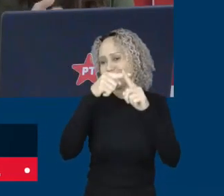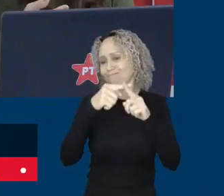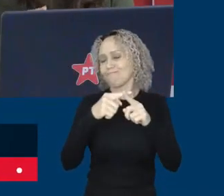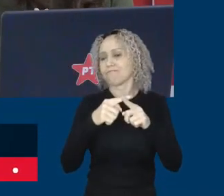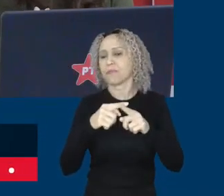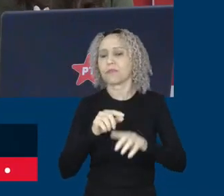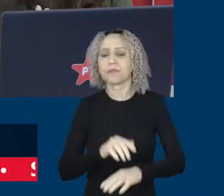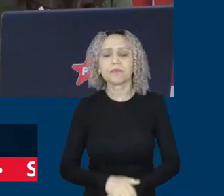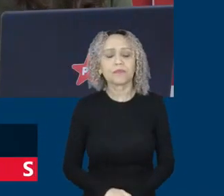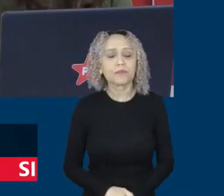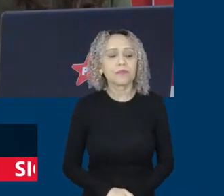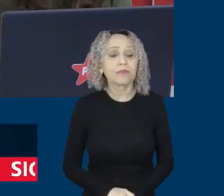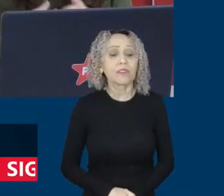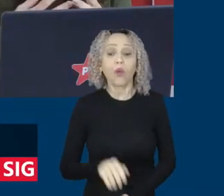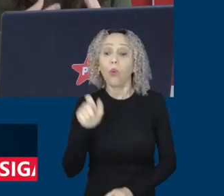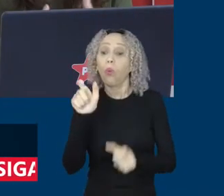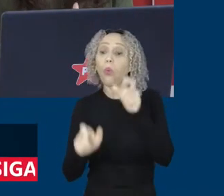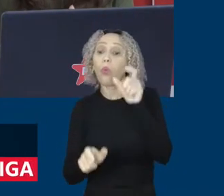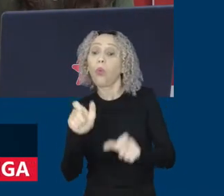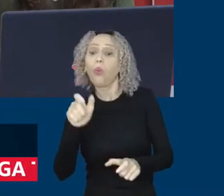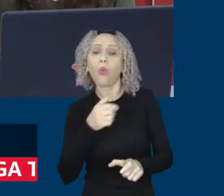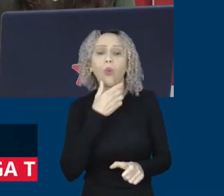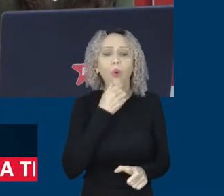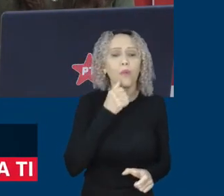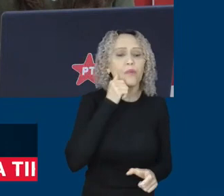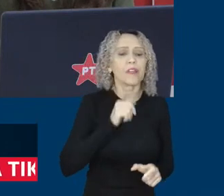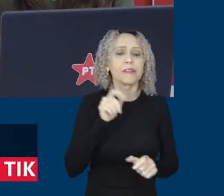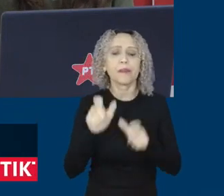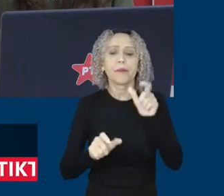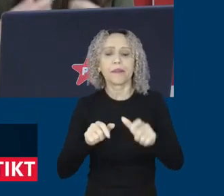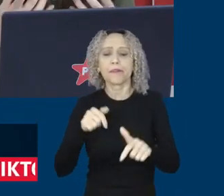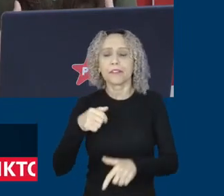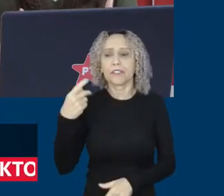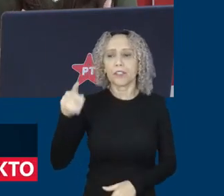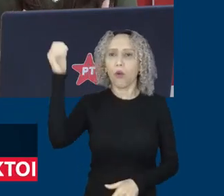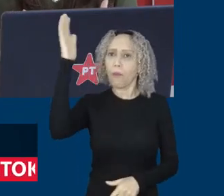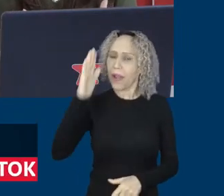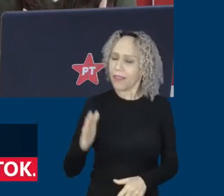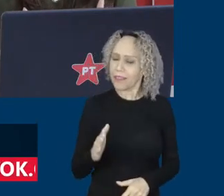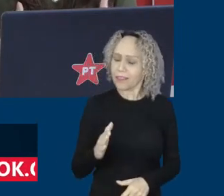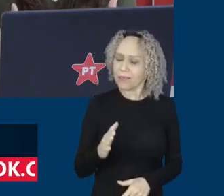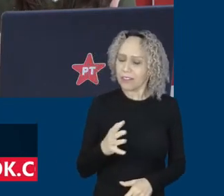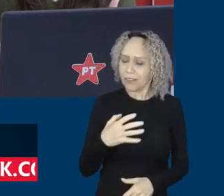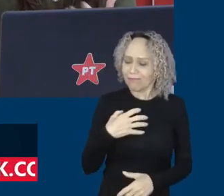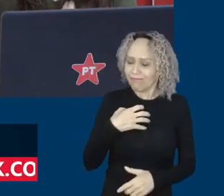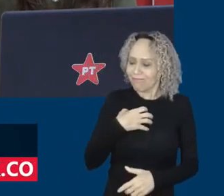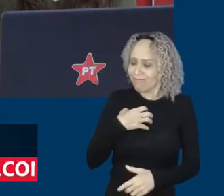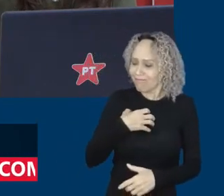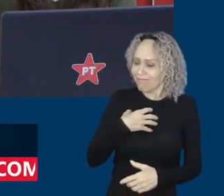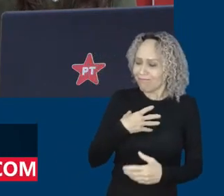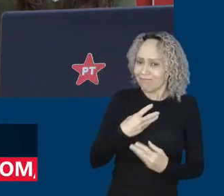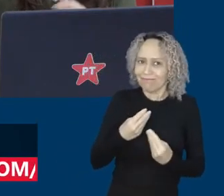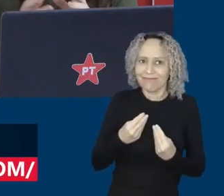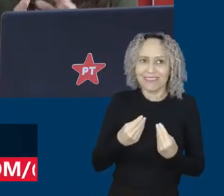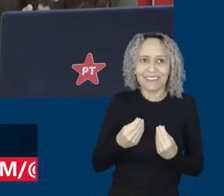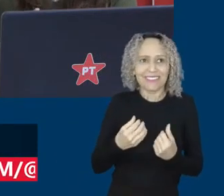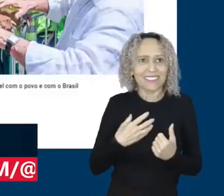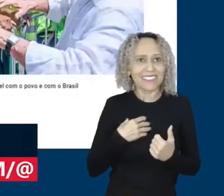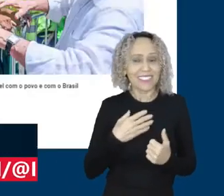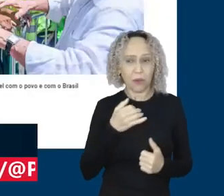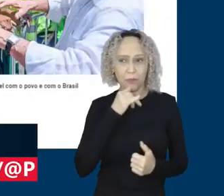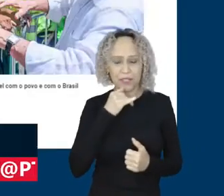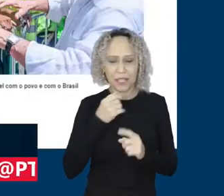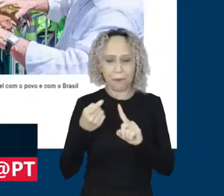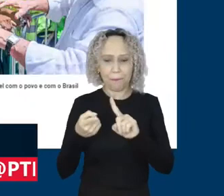trabalhadores e trabalhadoras do Brasil já demonstram também um novo sentimento. Esse 1º de maio, por exemplo, com o ato